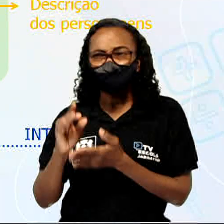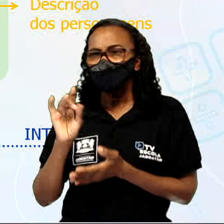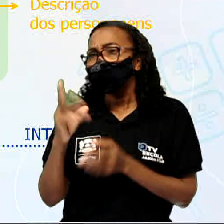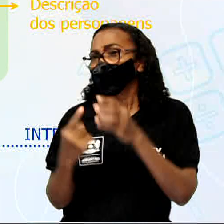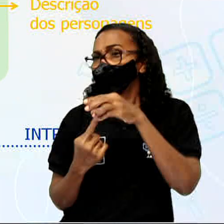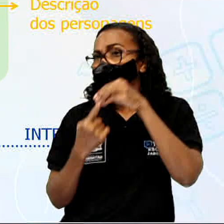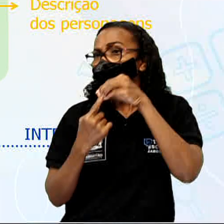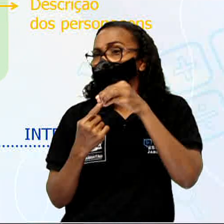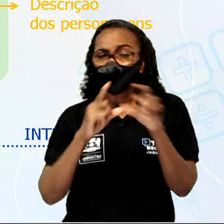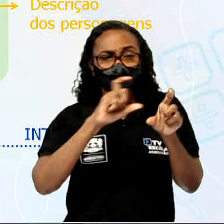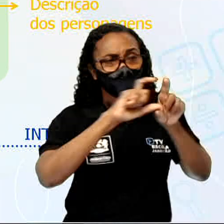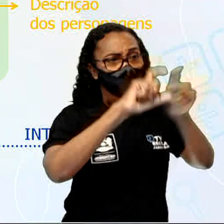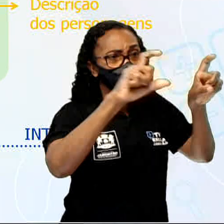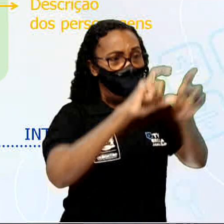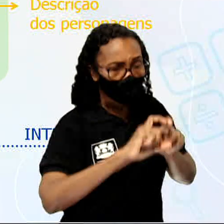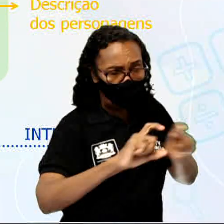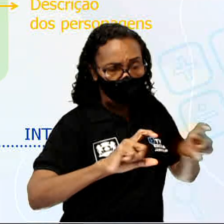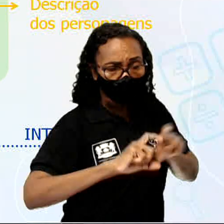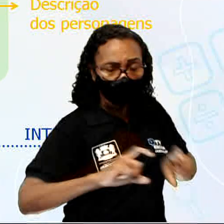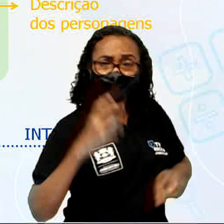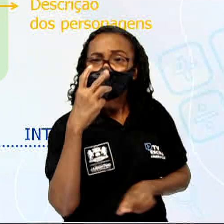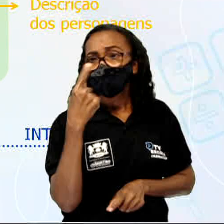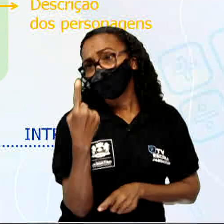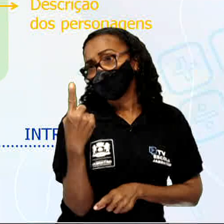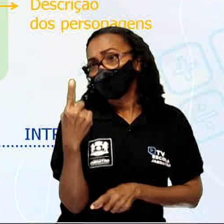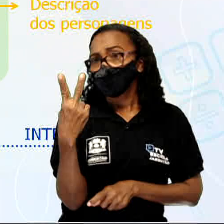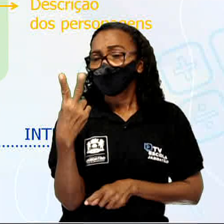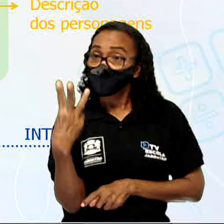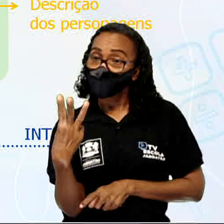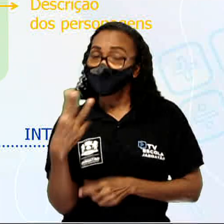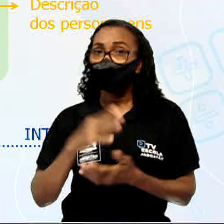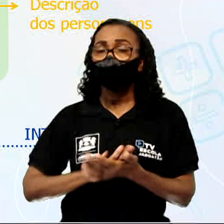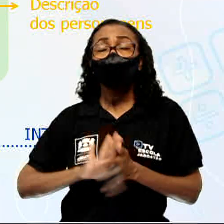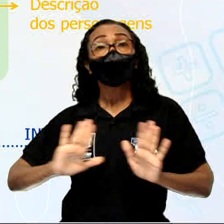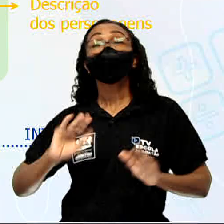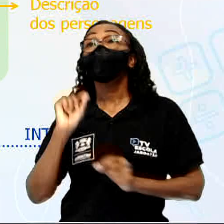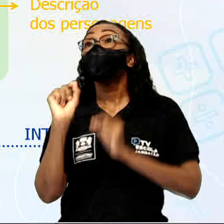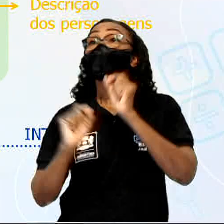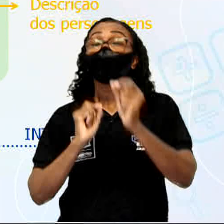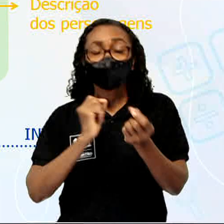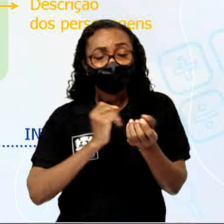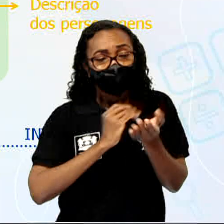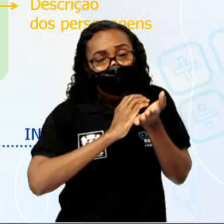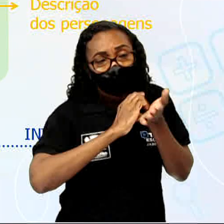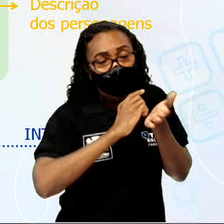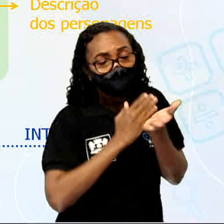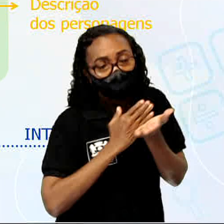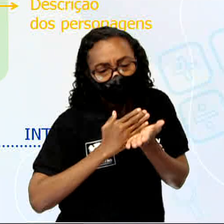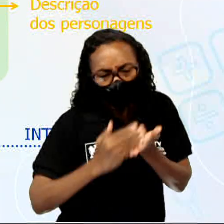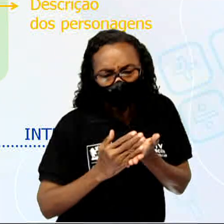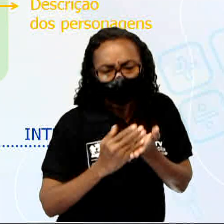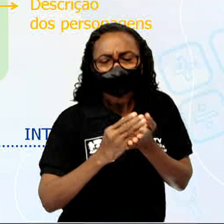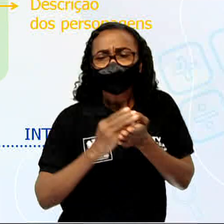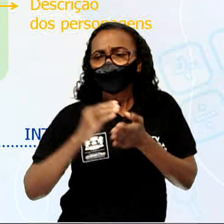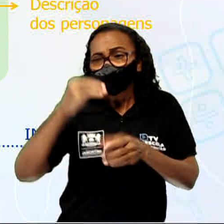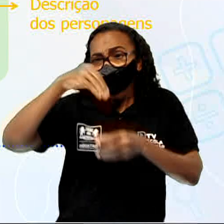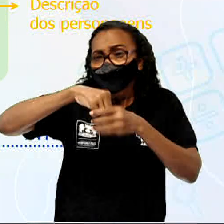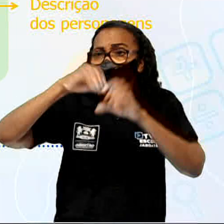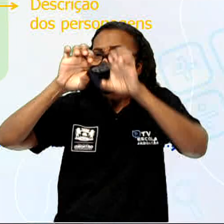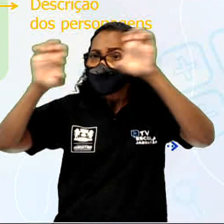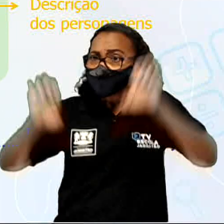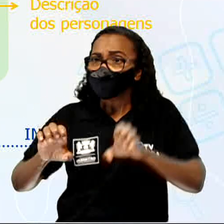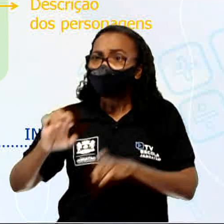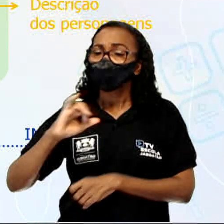único parágrafo, pode ser dois, podem ser três. Mas o que é a introdução dentro da estrutura de uma narrativa,